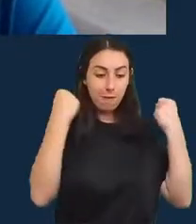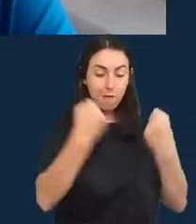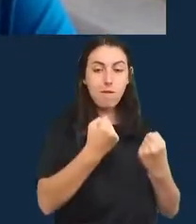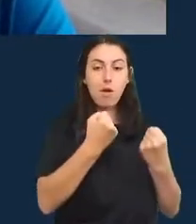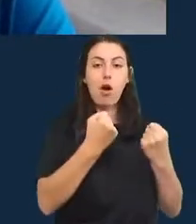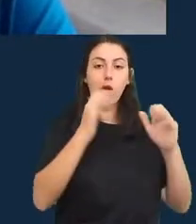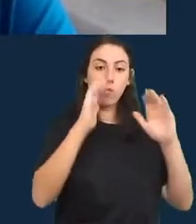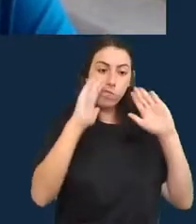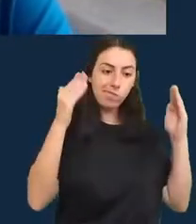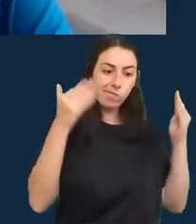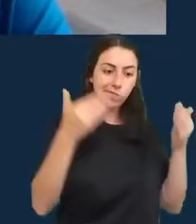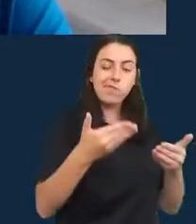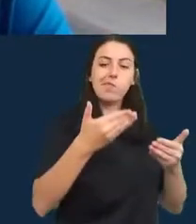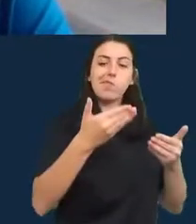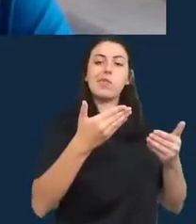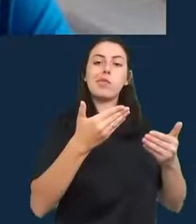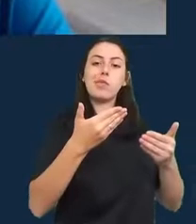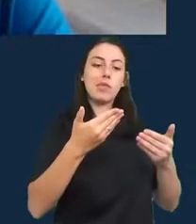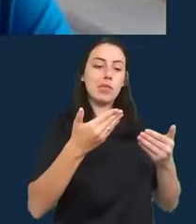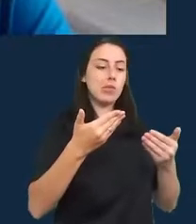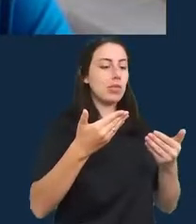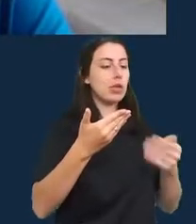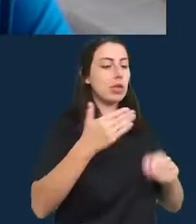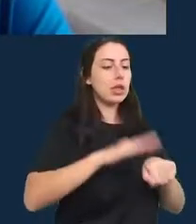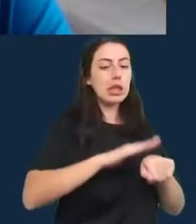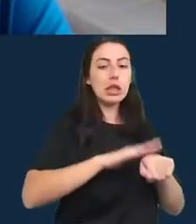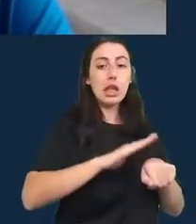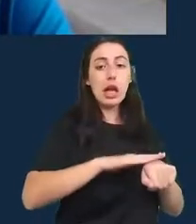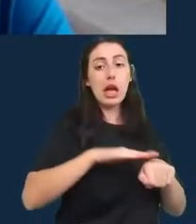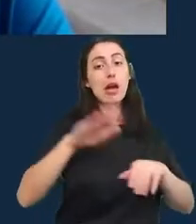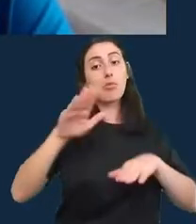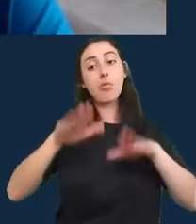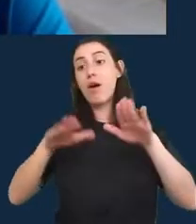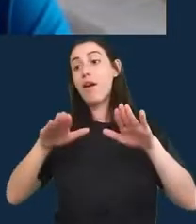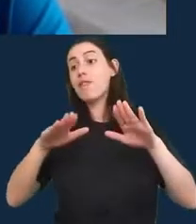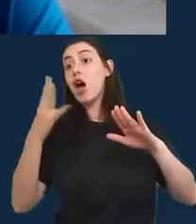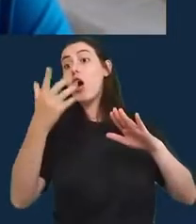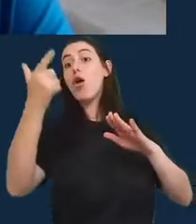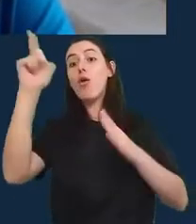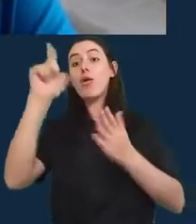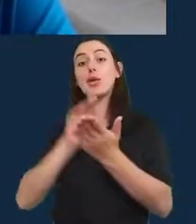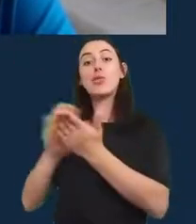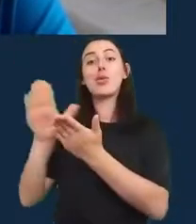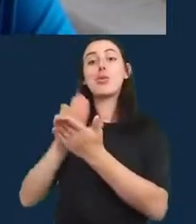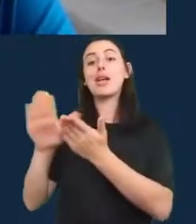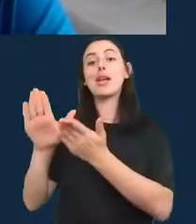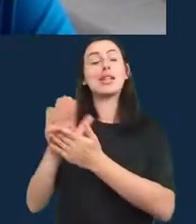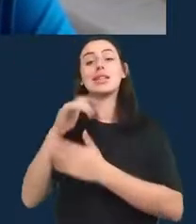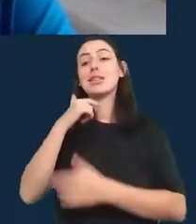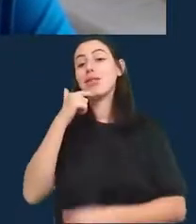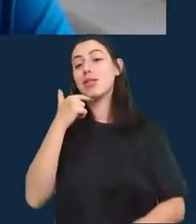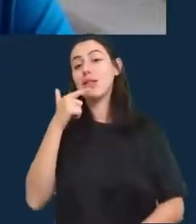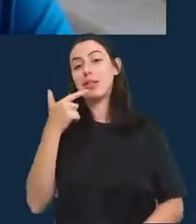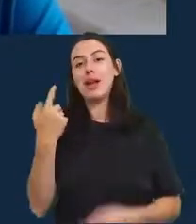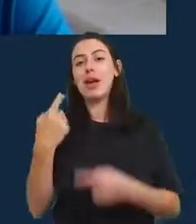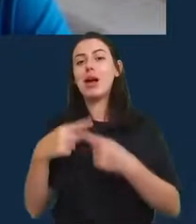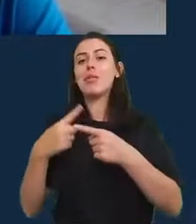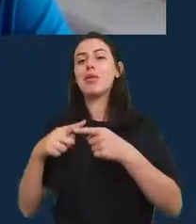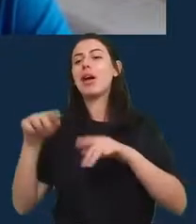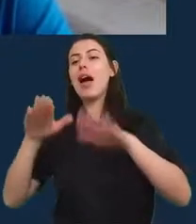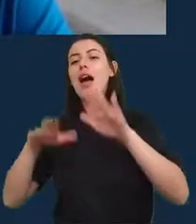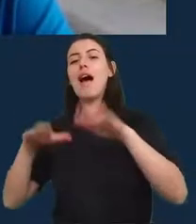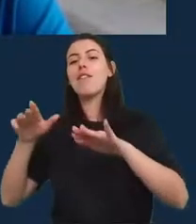que o que eu fiz é algo que nem toda publicação cobre o mundo todo né então nem todas as redações podem fazer isso